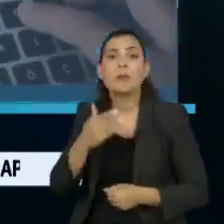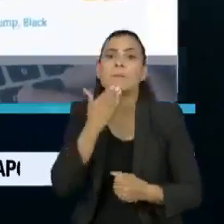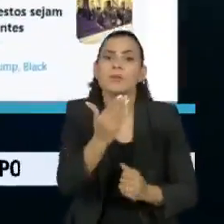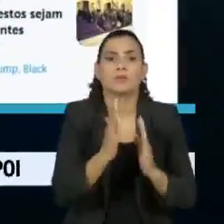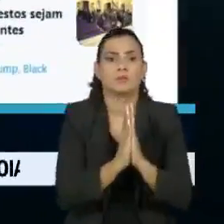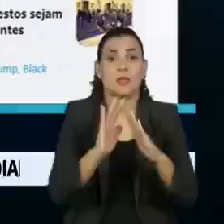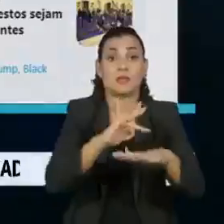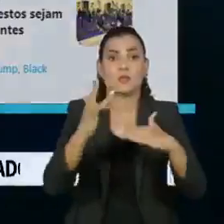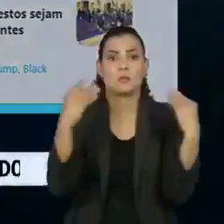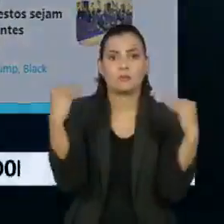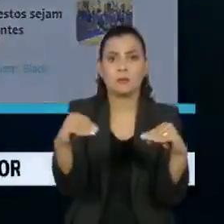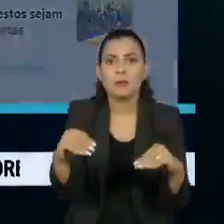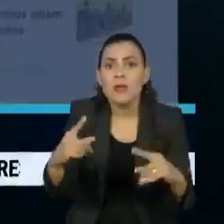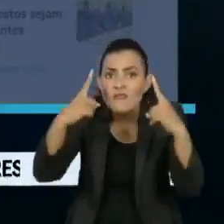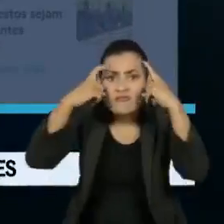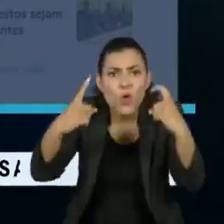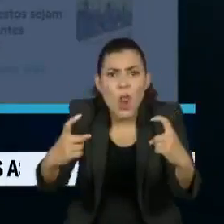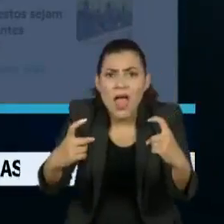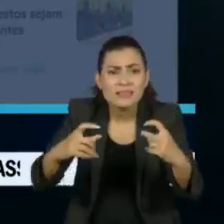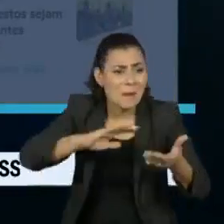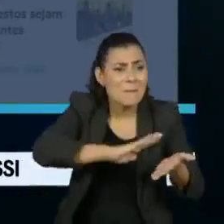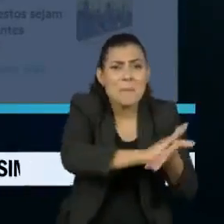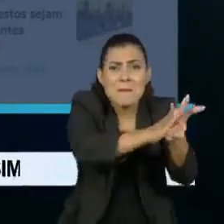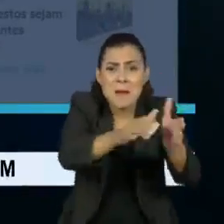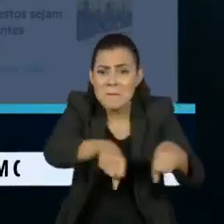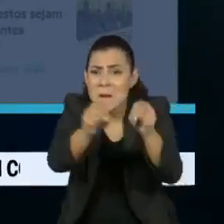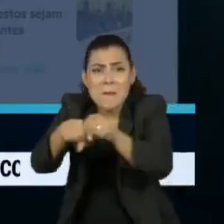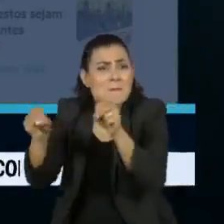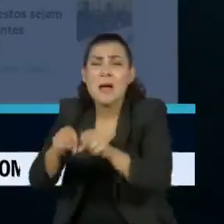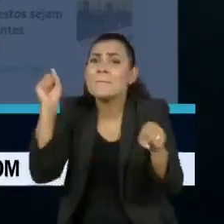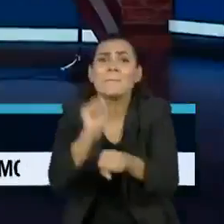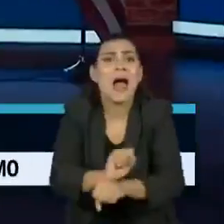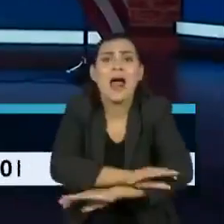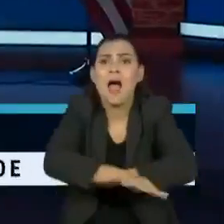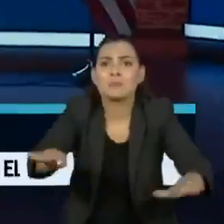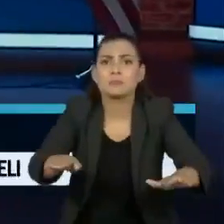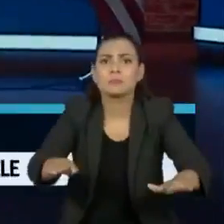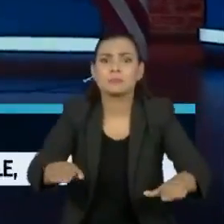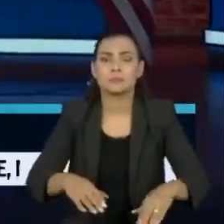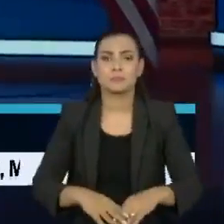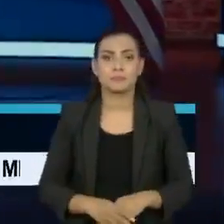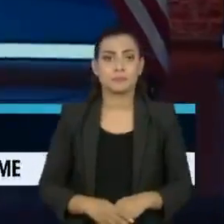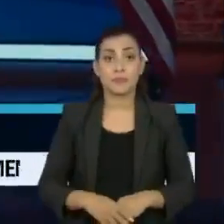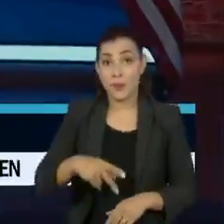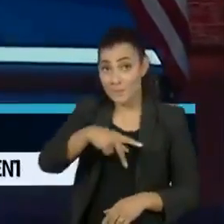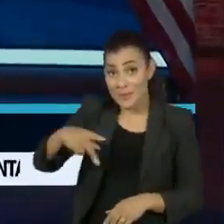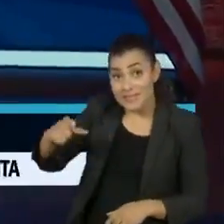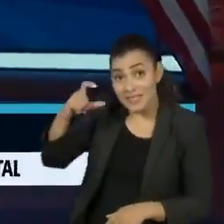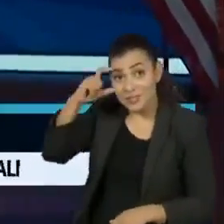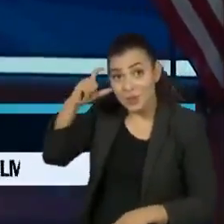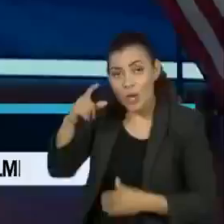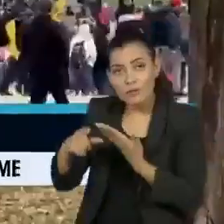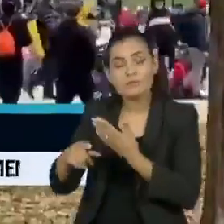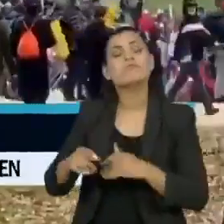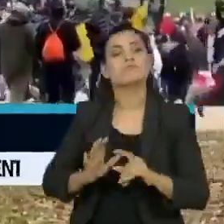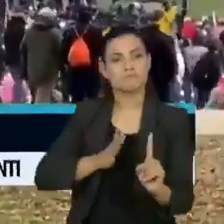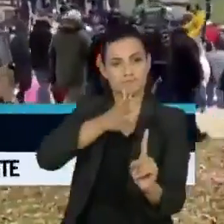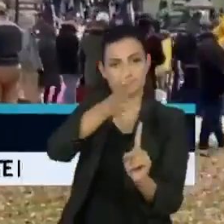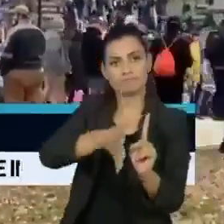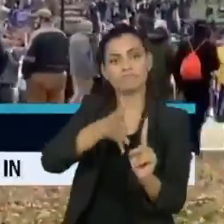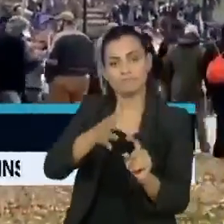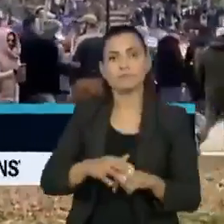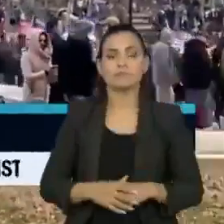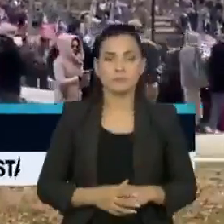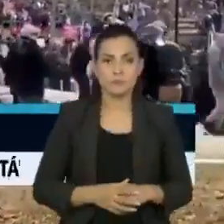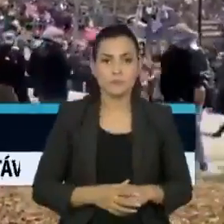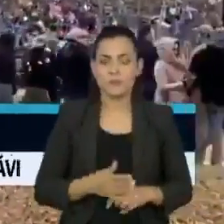social. A violência e a destruição devem parar agora. O presidente eleito, Joe Biden, se pronunciou. Disse